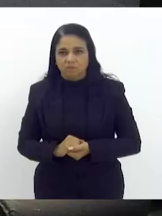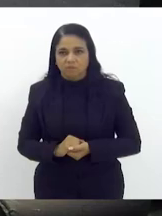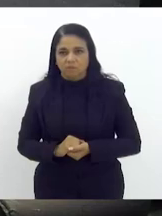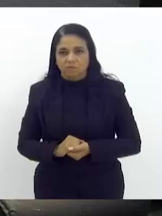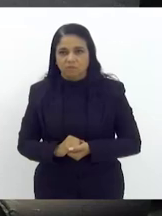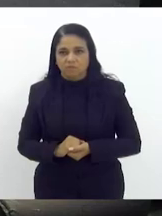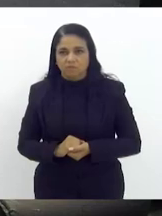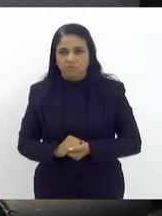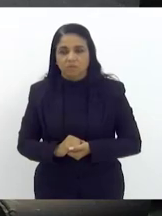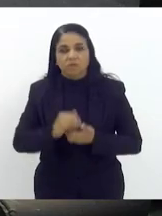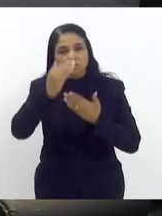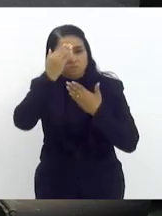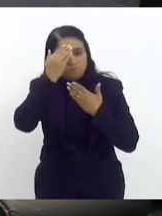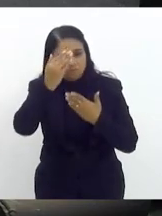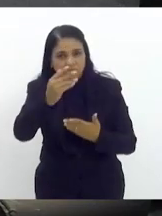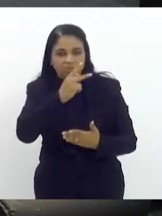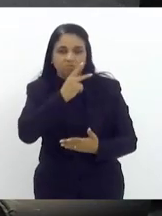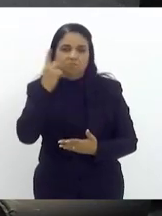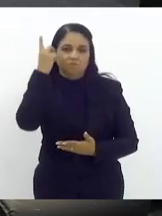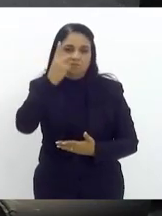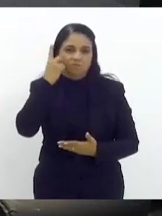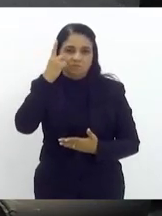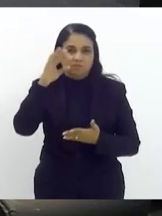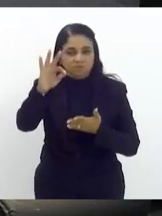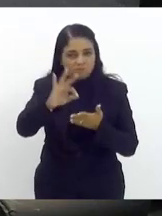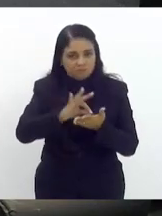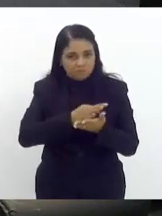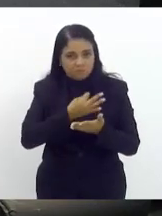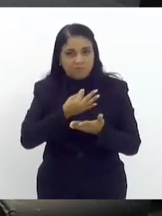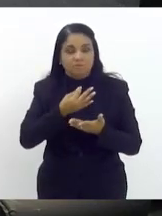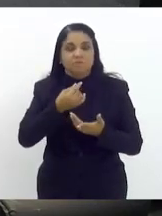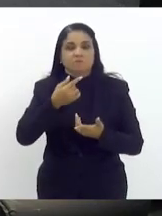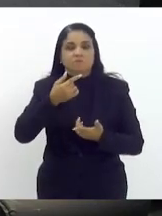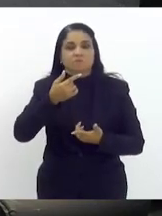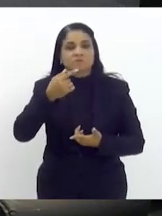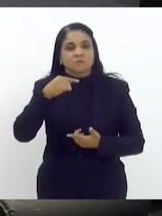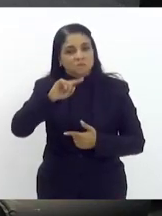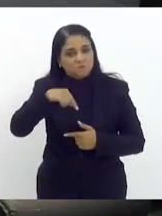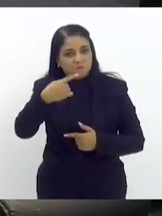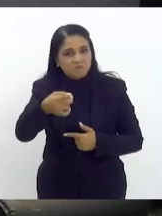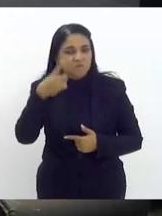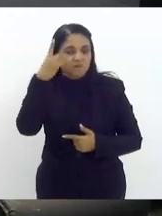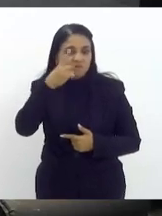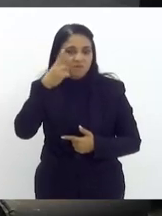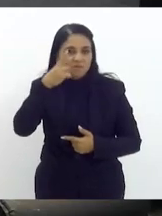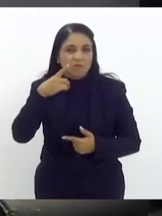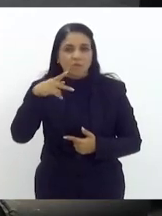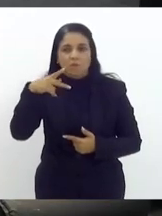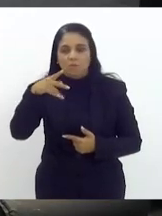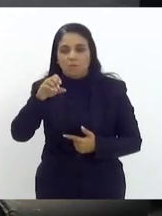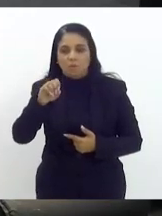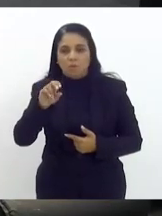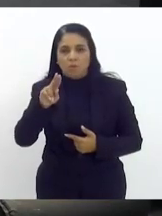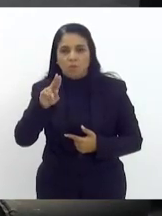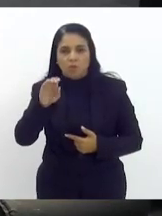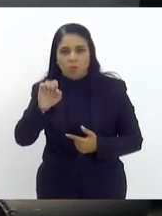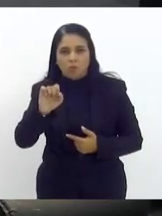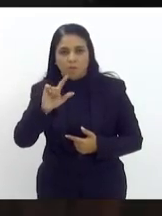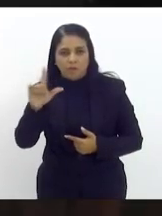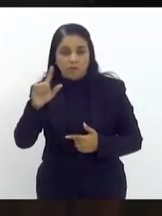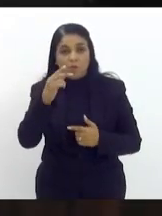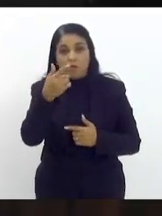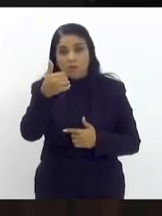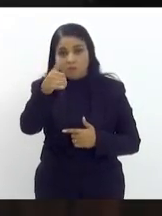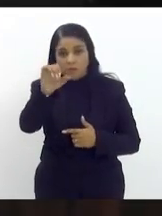obrigado deputado próximo orador escrito deputado Felipe Poubel deputado dispõe de 10 minutos